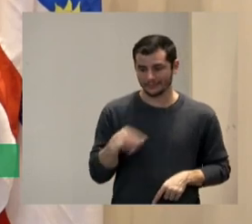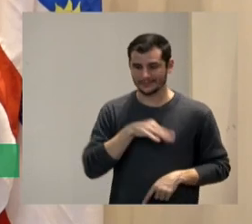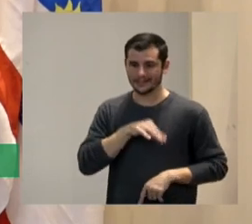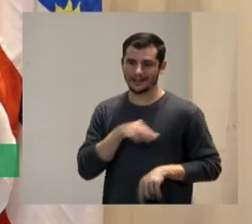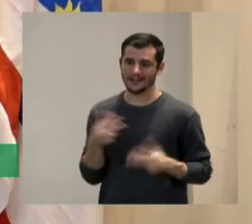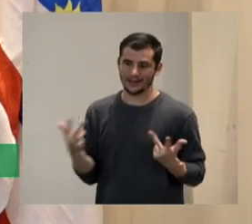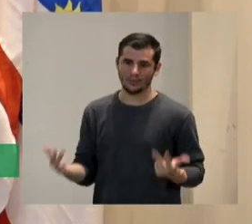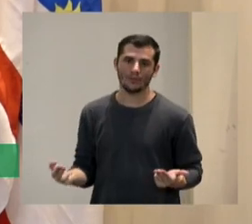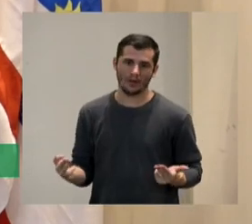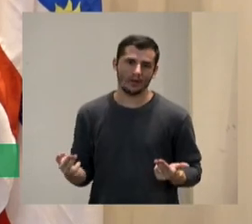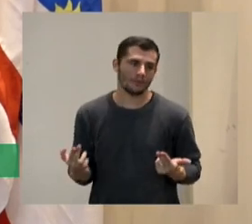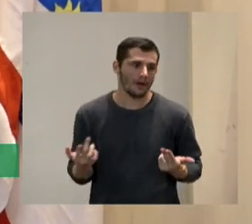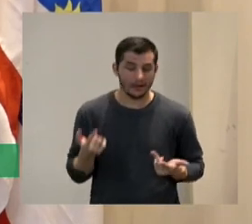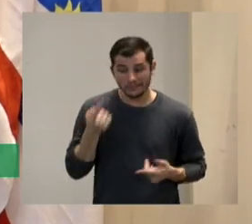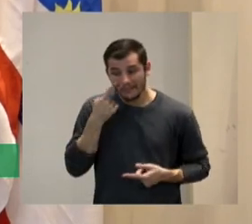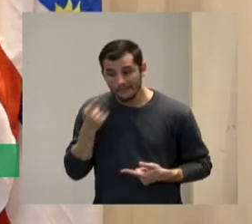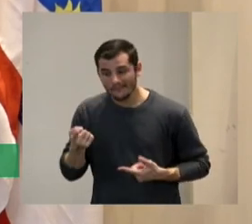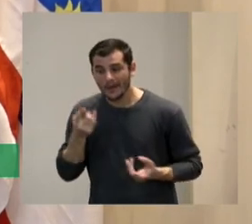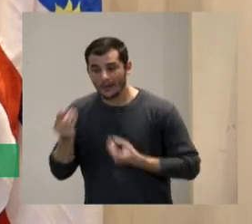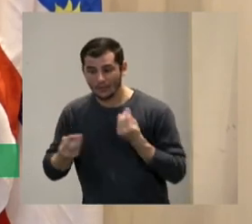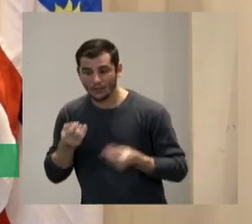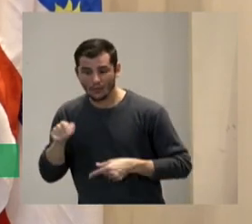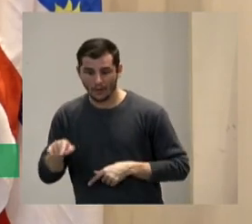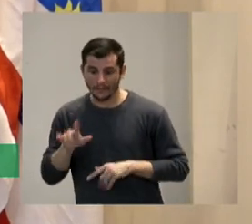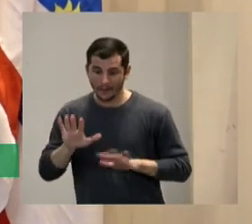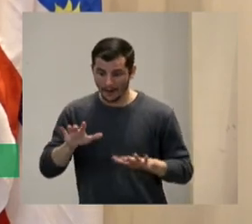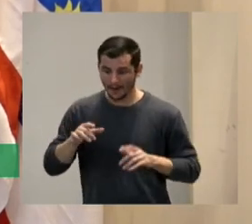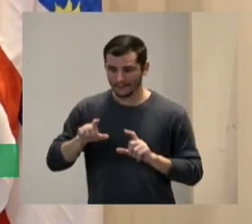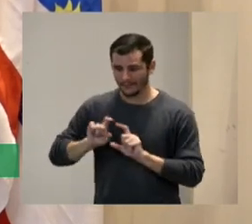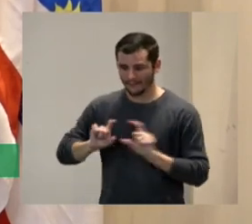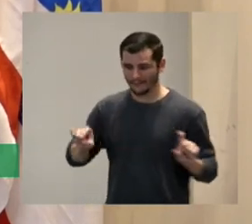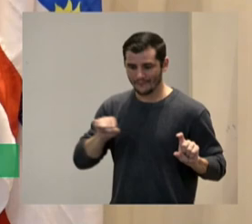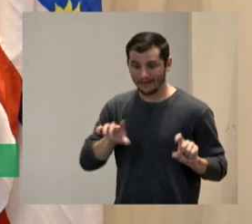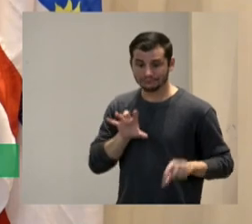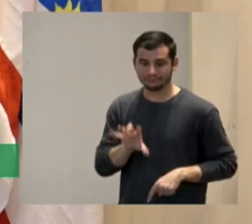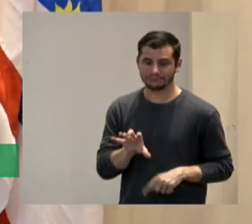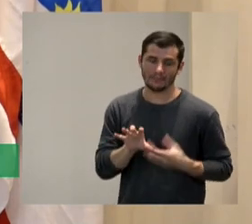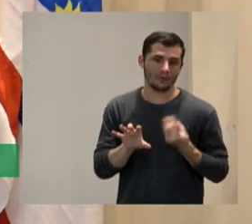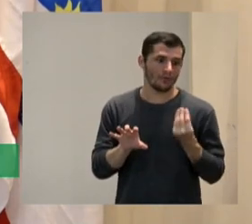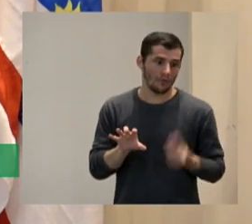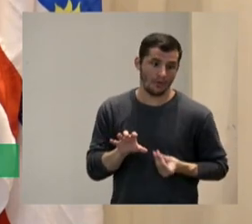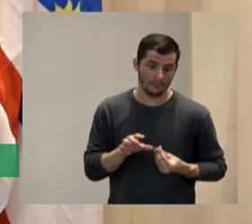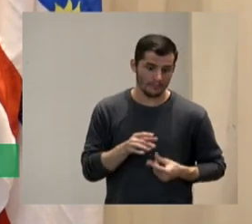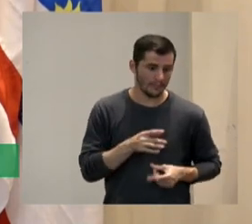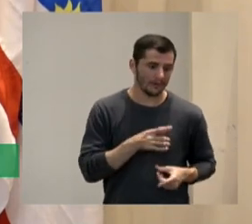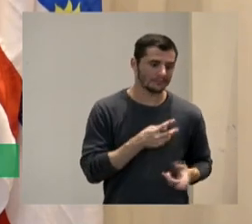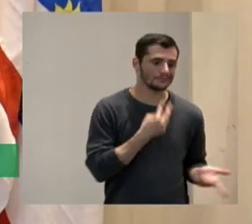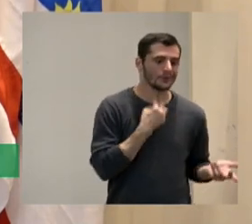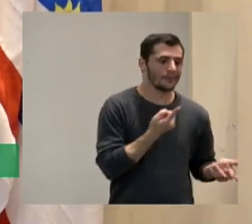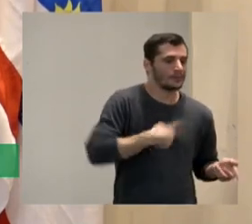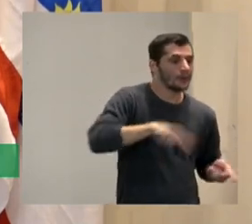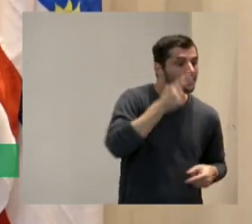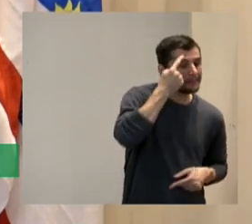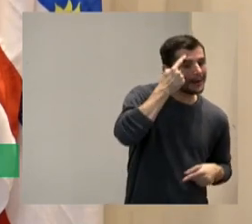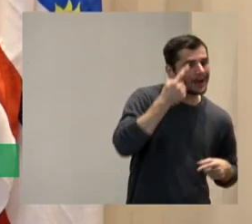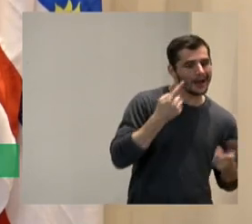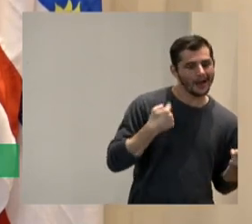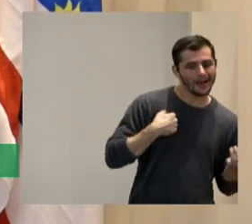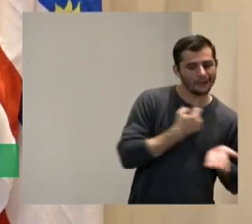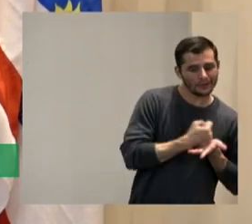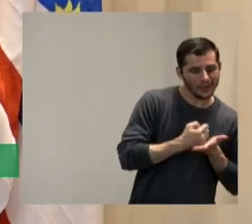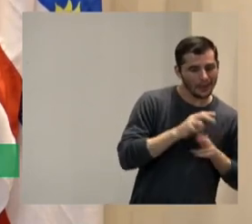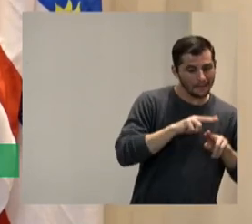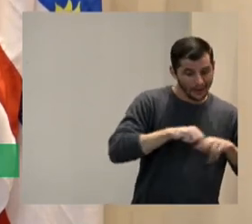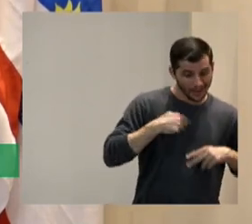quero fechar com esse tema com essa frase a gente não pode pensar em ser contratado porque somos PCDs